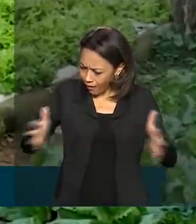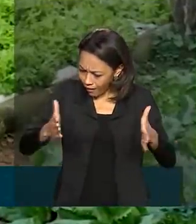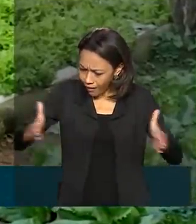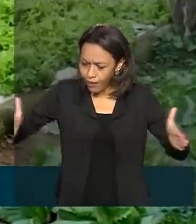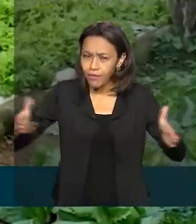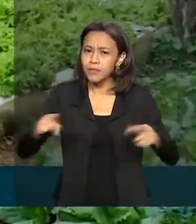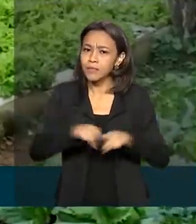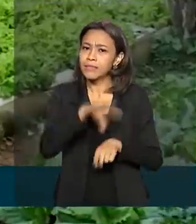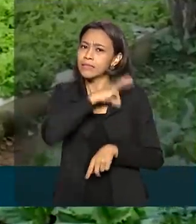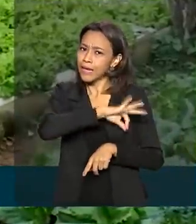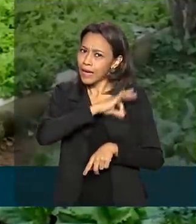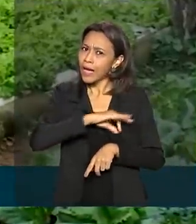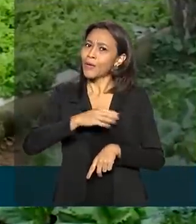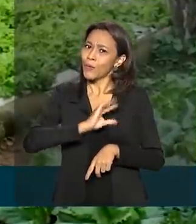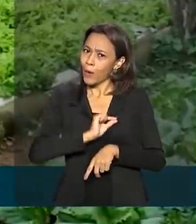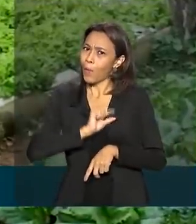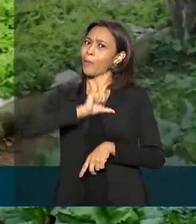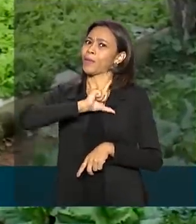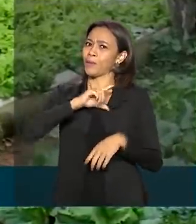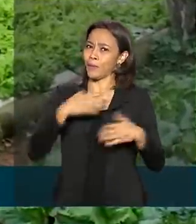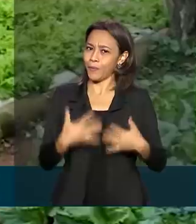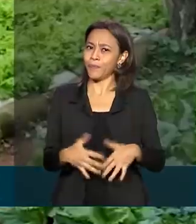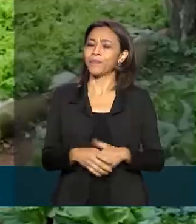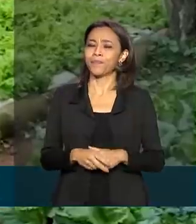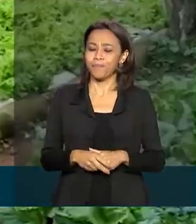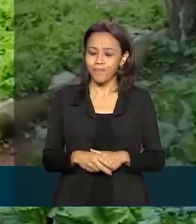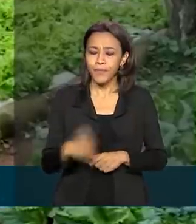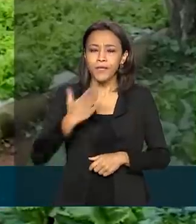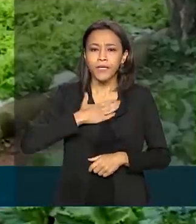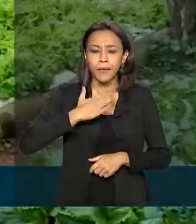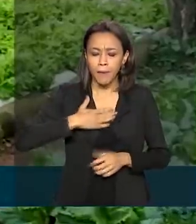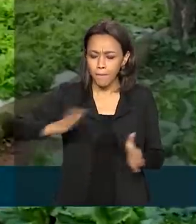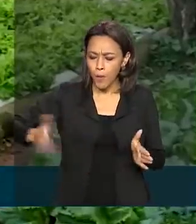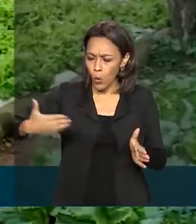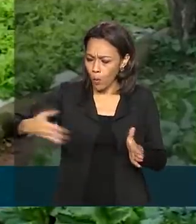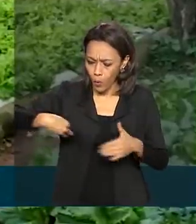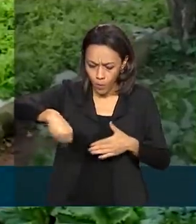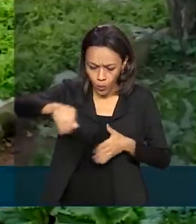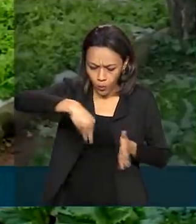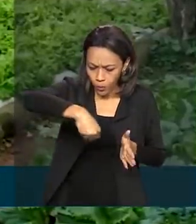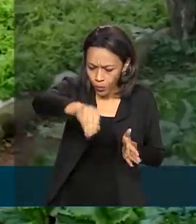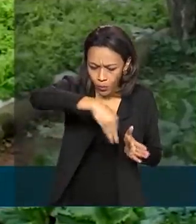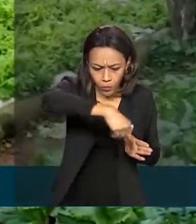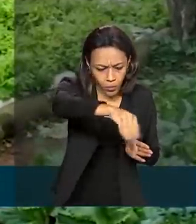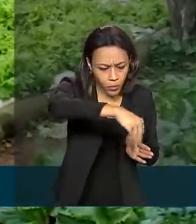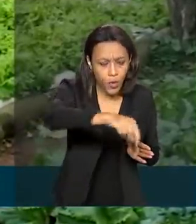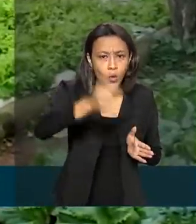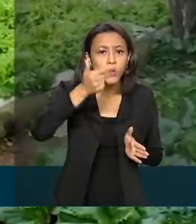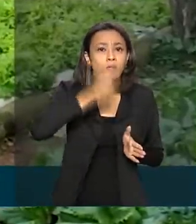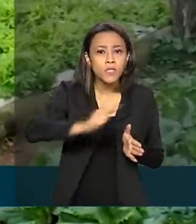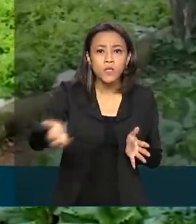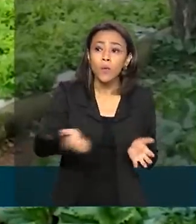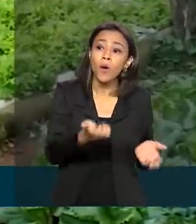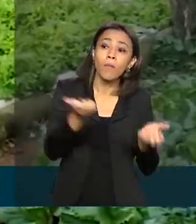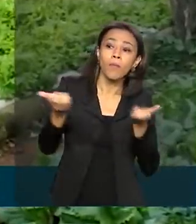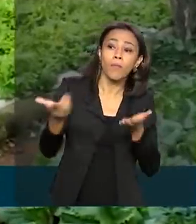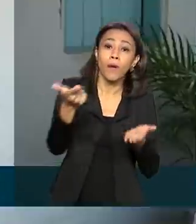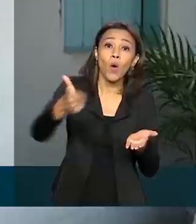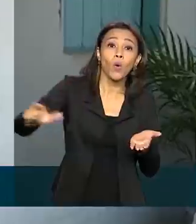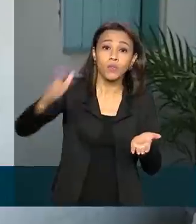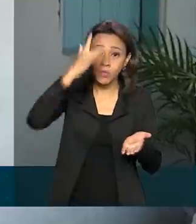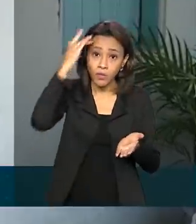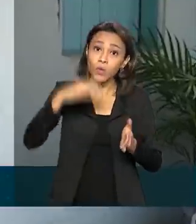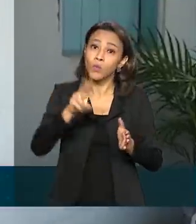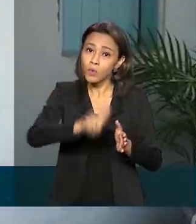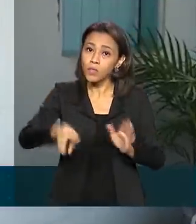renda e com a minha produção eu consegui passar para outras pessoas através do PAA.